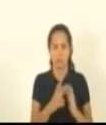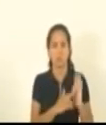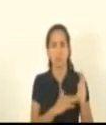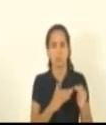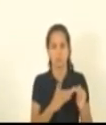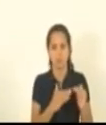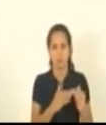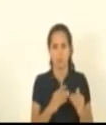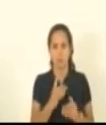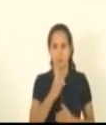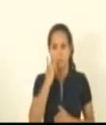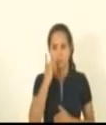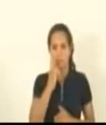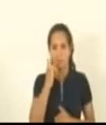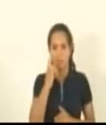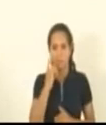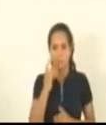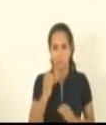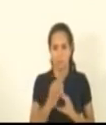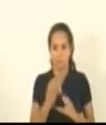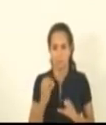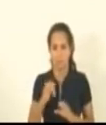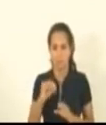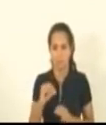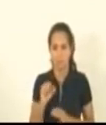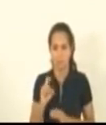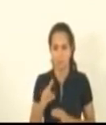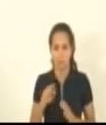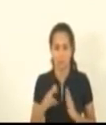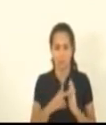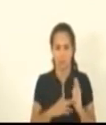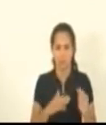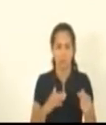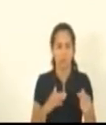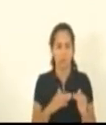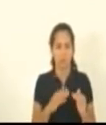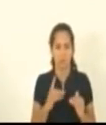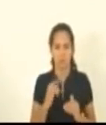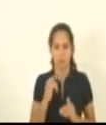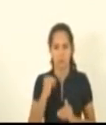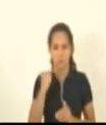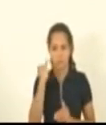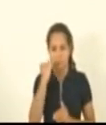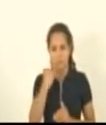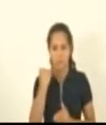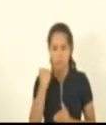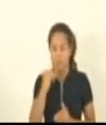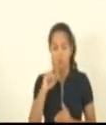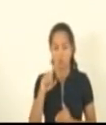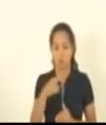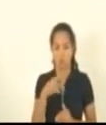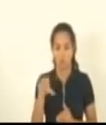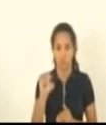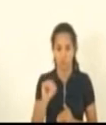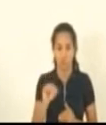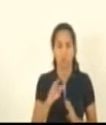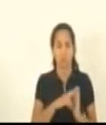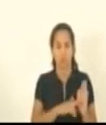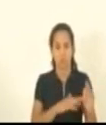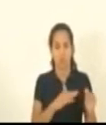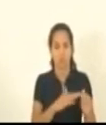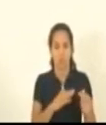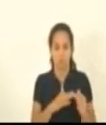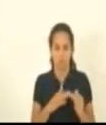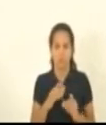relator deputado engenheiro José Esmeraldo com o relator deputado João Coser com o relator deputado